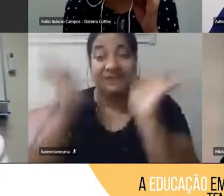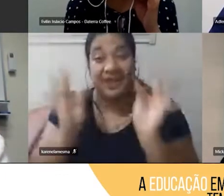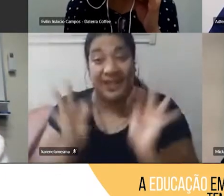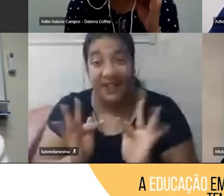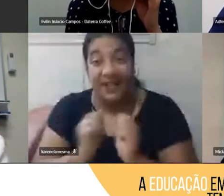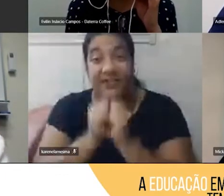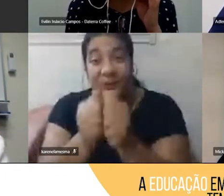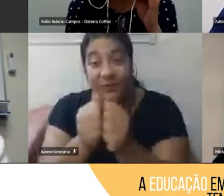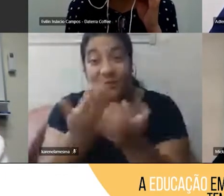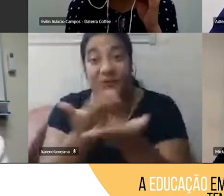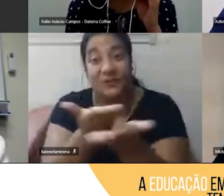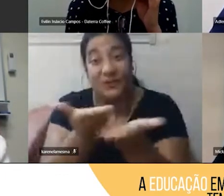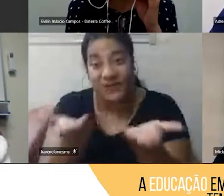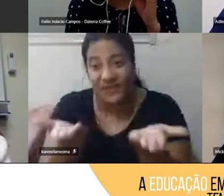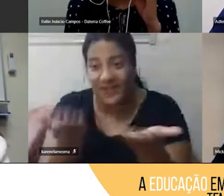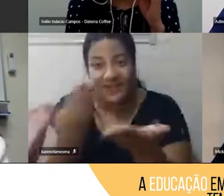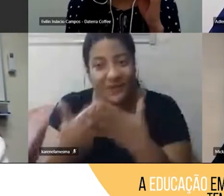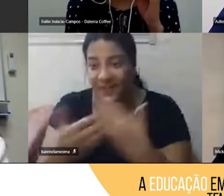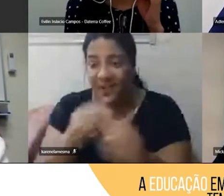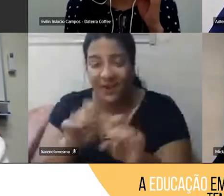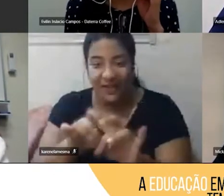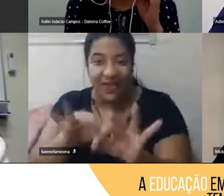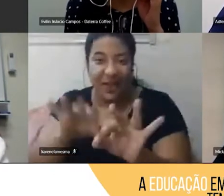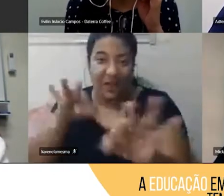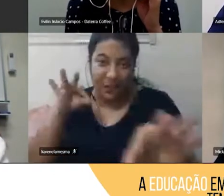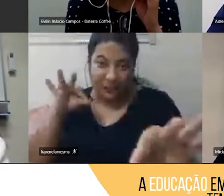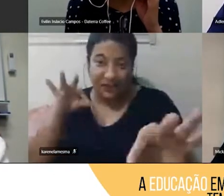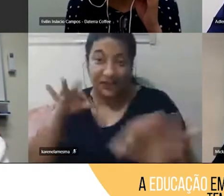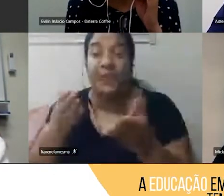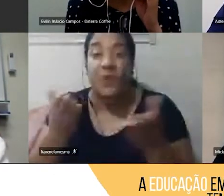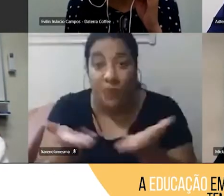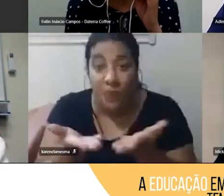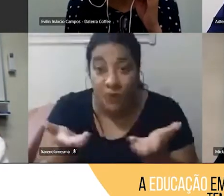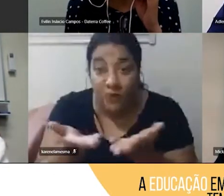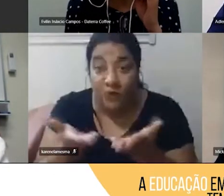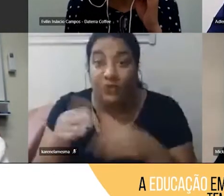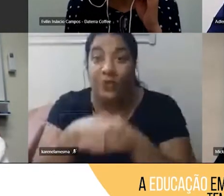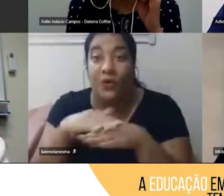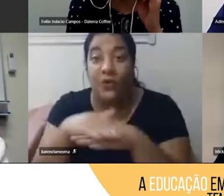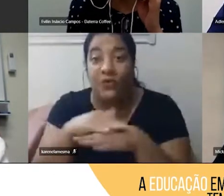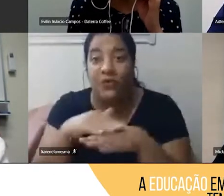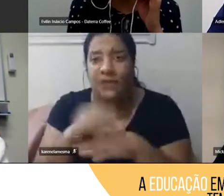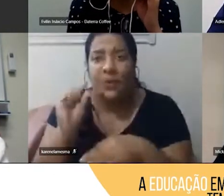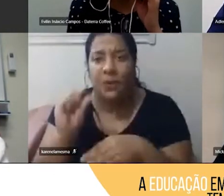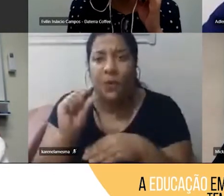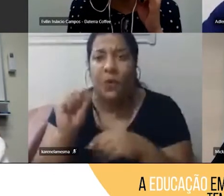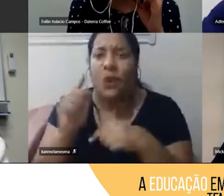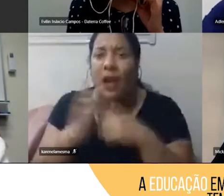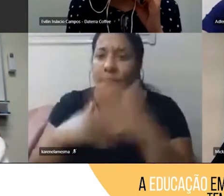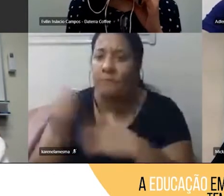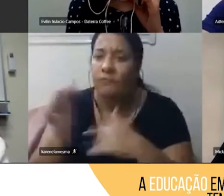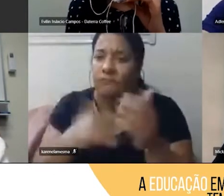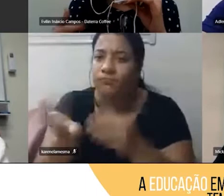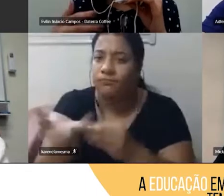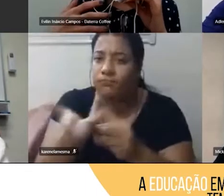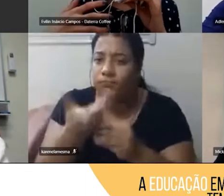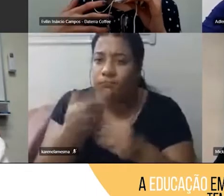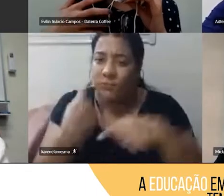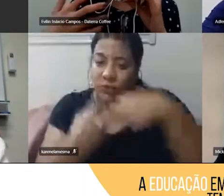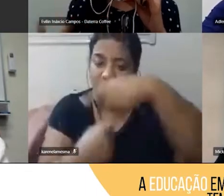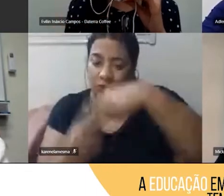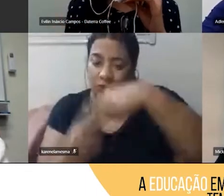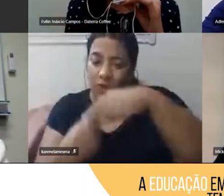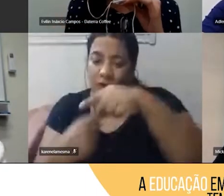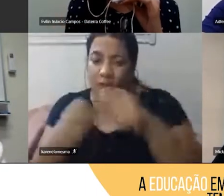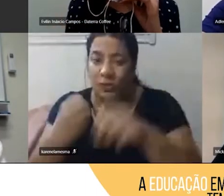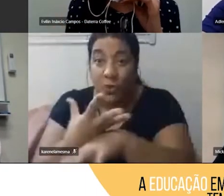mesmo que remotamente. Hoje nós vamos conversar um pouco sobre as competências socioemocionais e eu agradeço